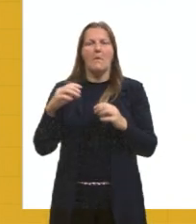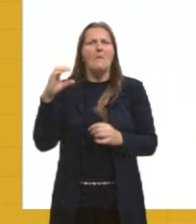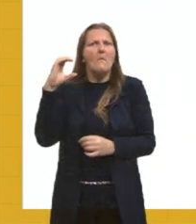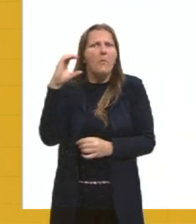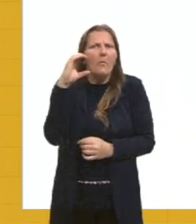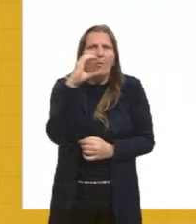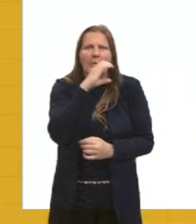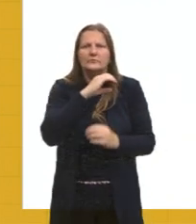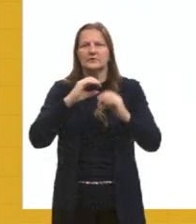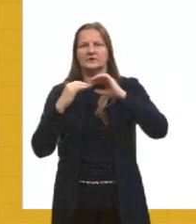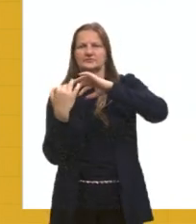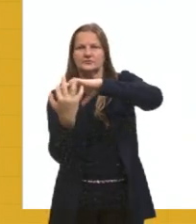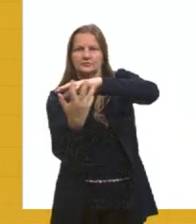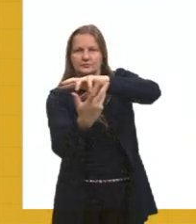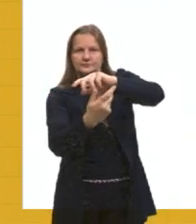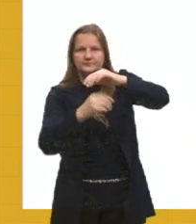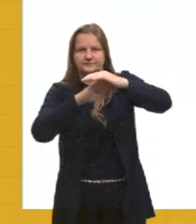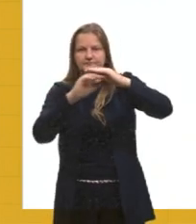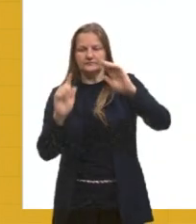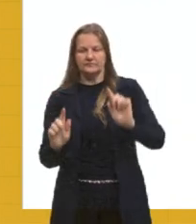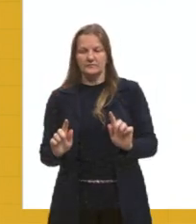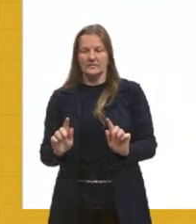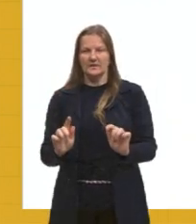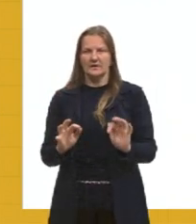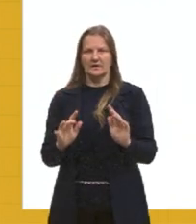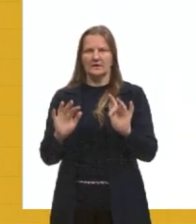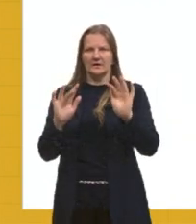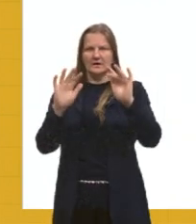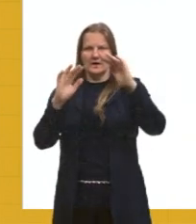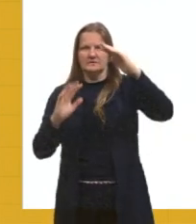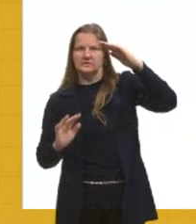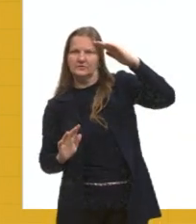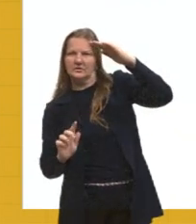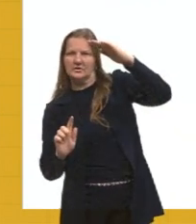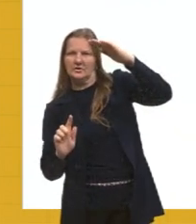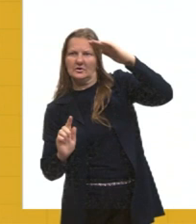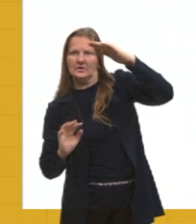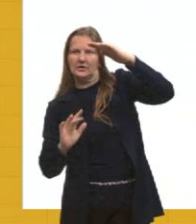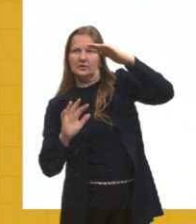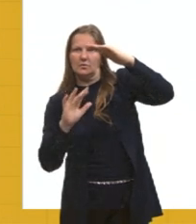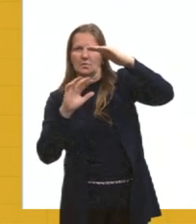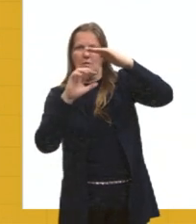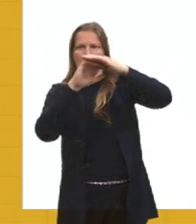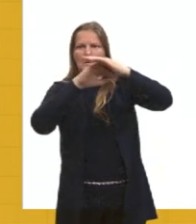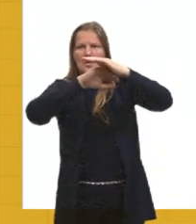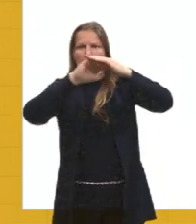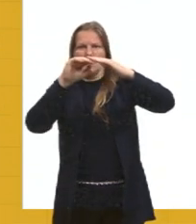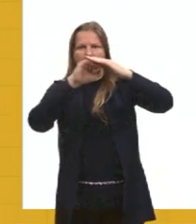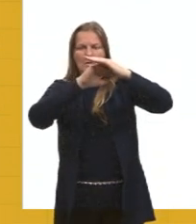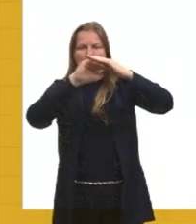homem, nós temos ali gases desses efeitos estufas, né, principalmente com a atividade